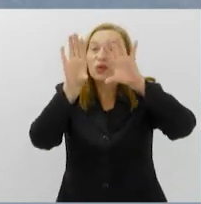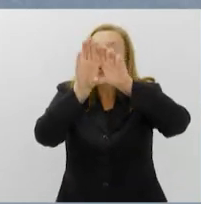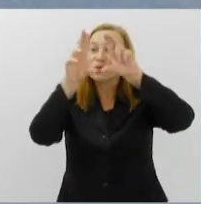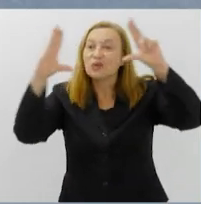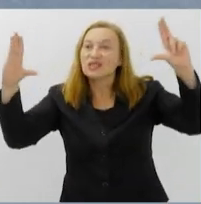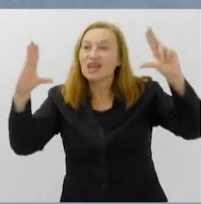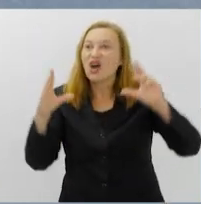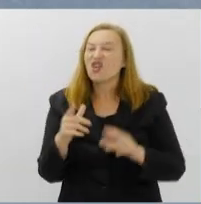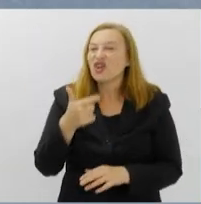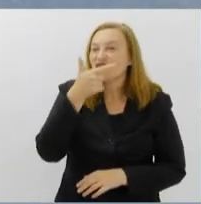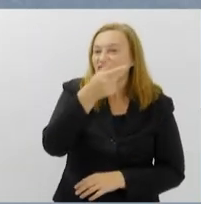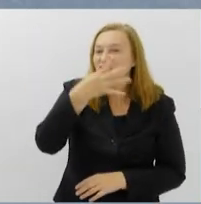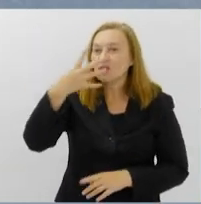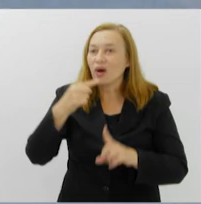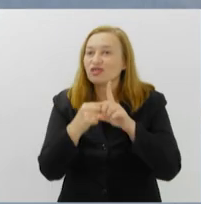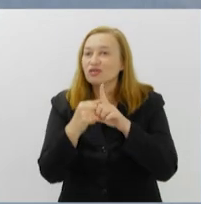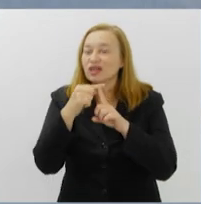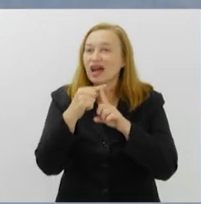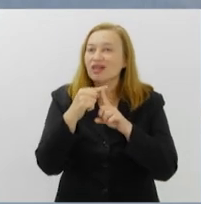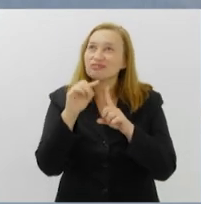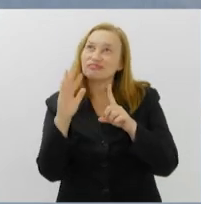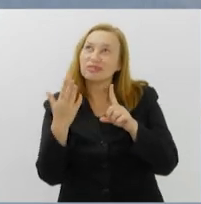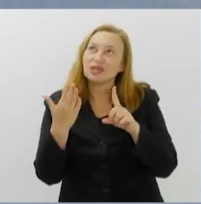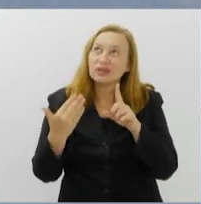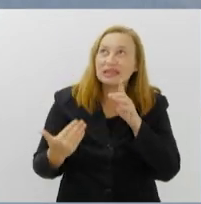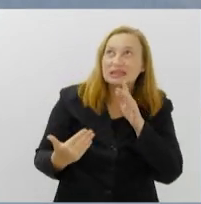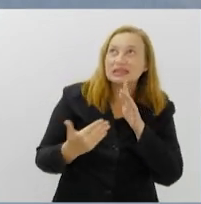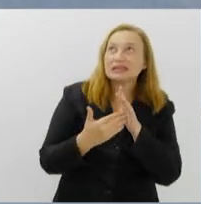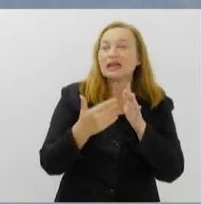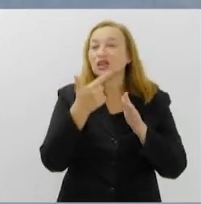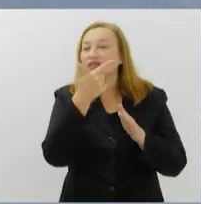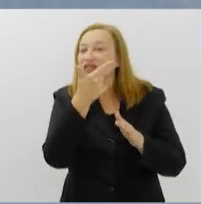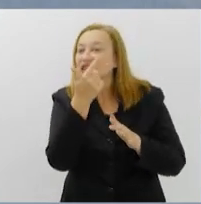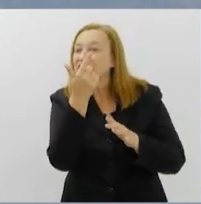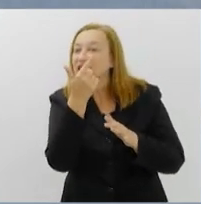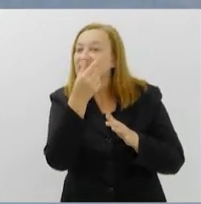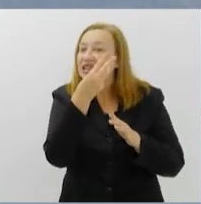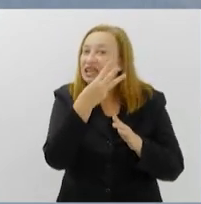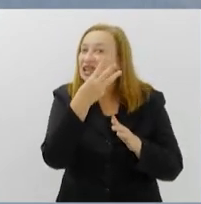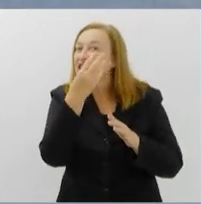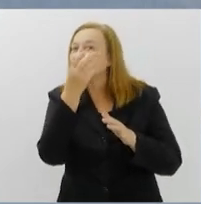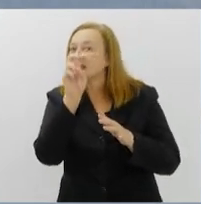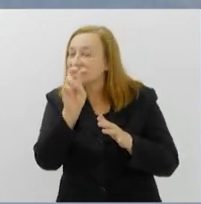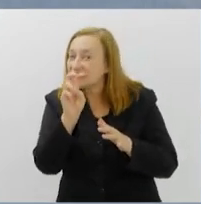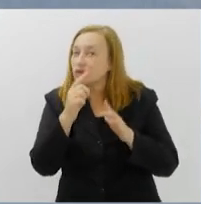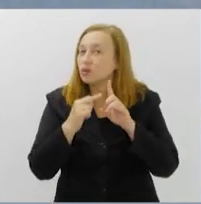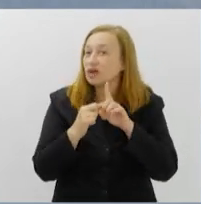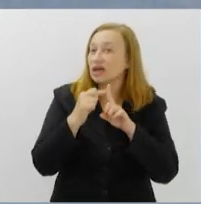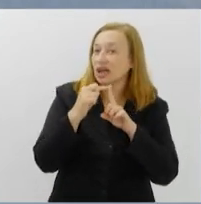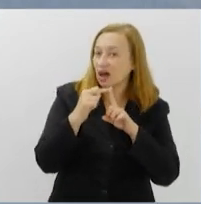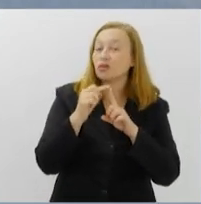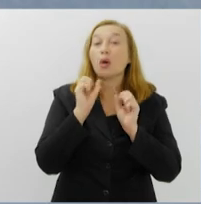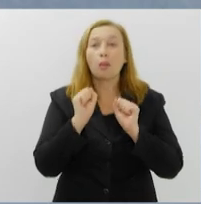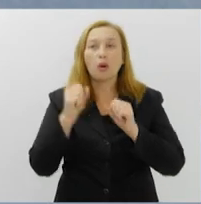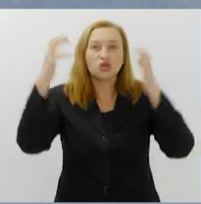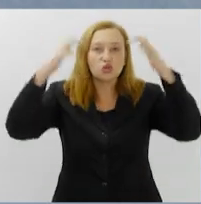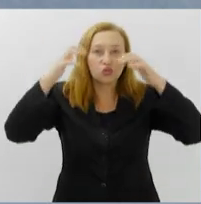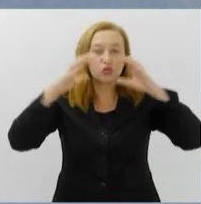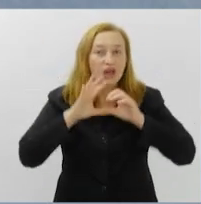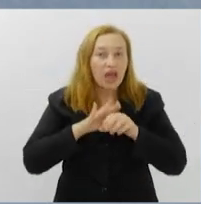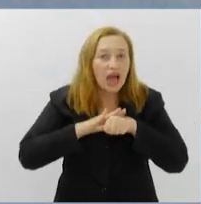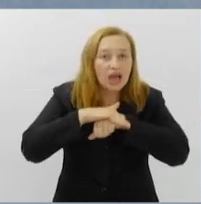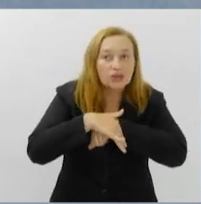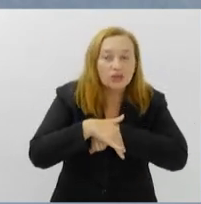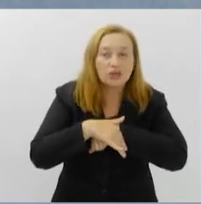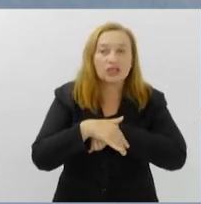24 graus. A máxima prevista para hoje é de 35 graus. Pode chover à noite. Para o fim